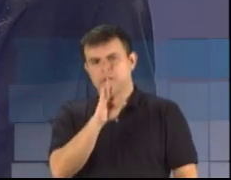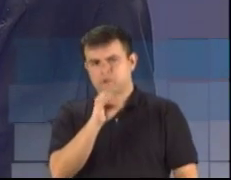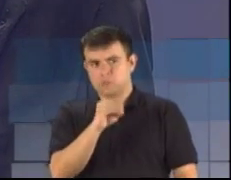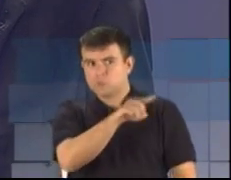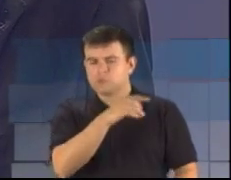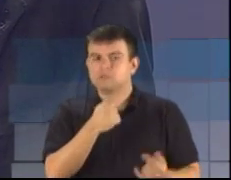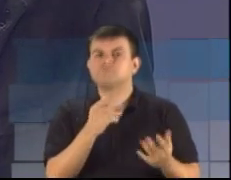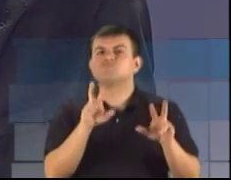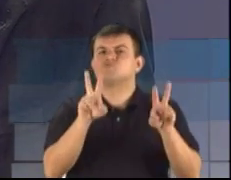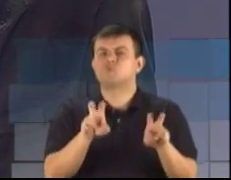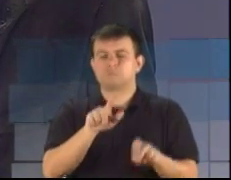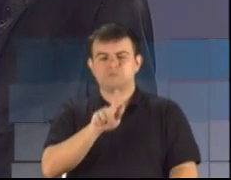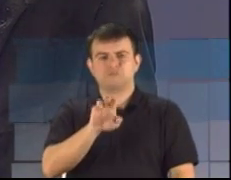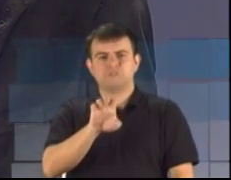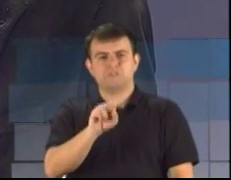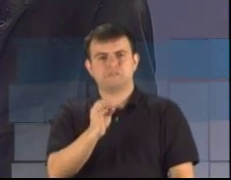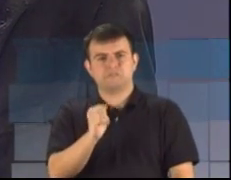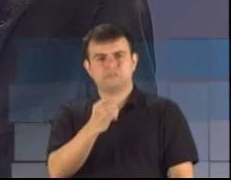gestão.